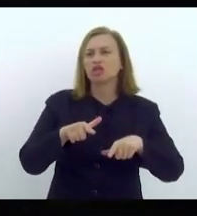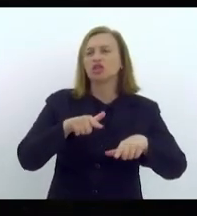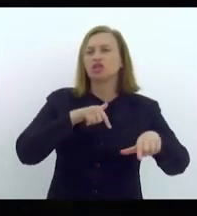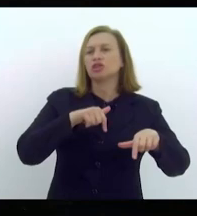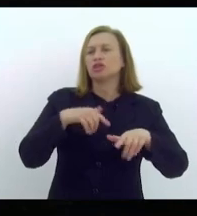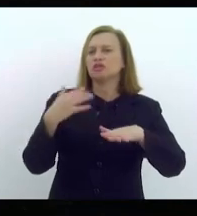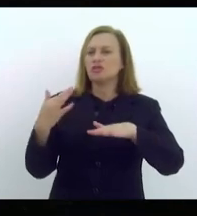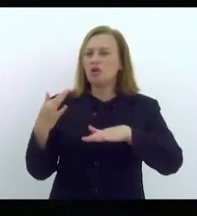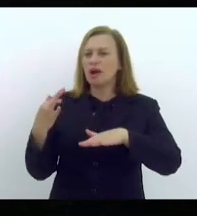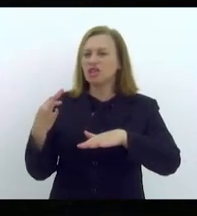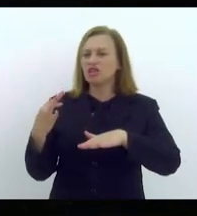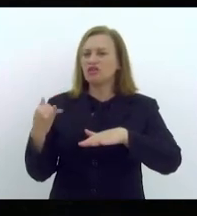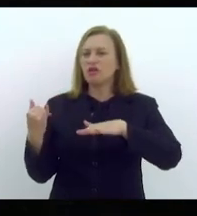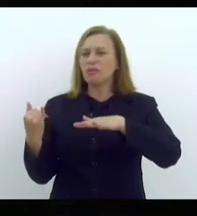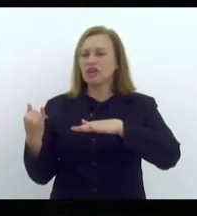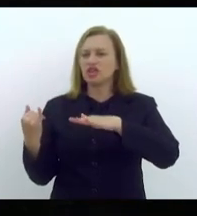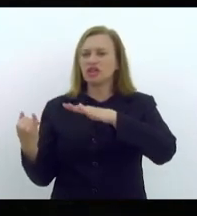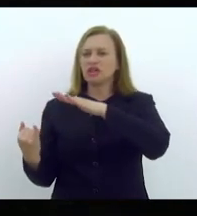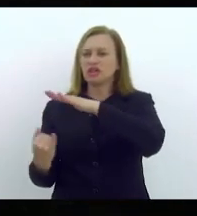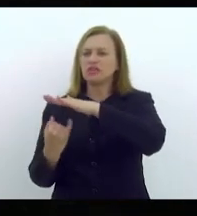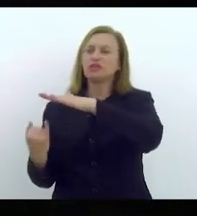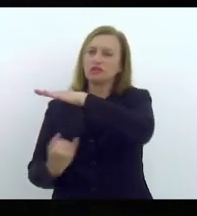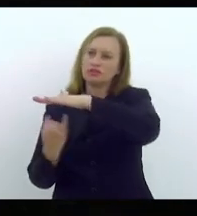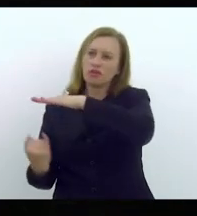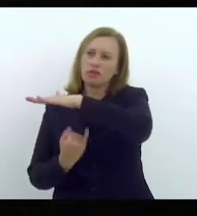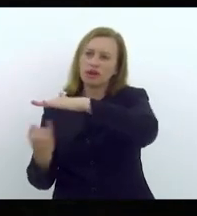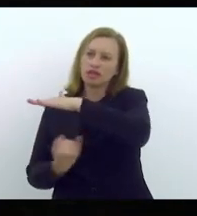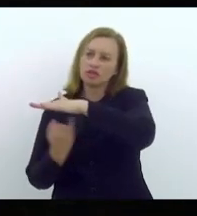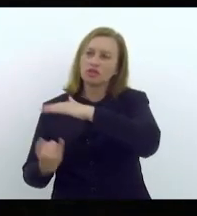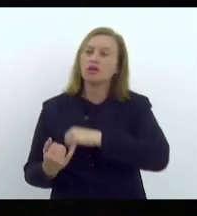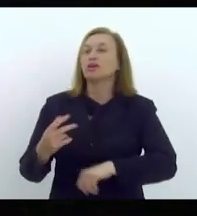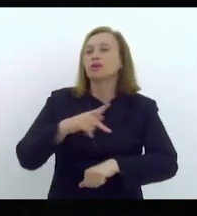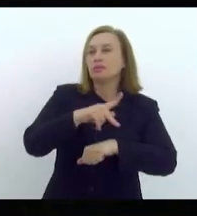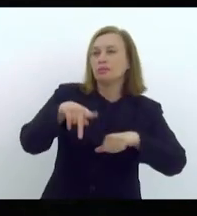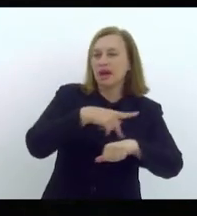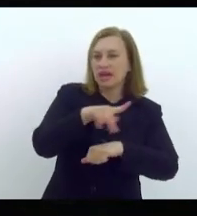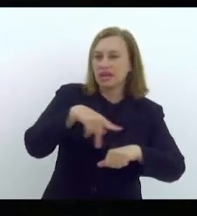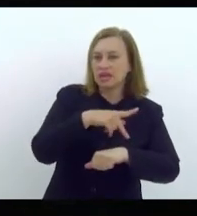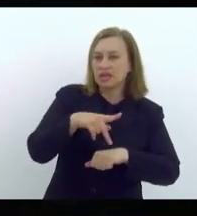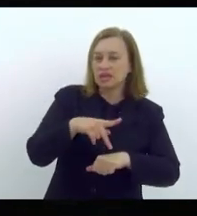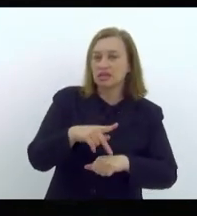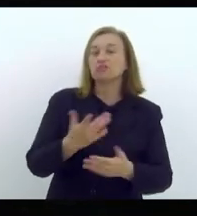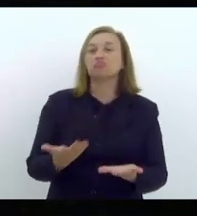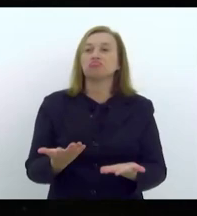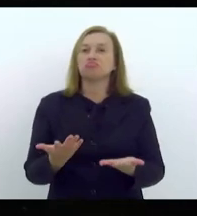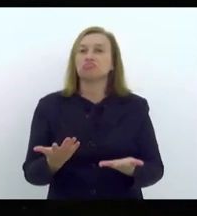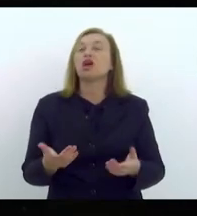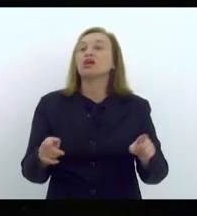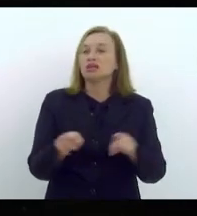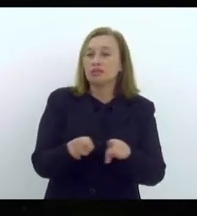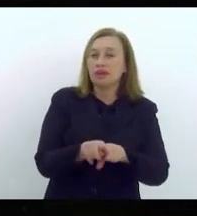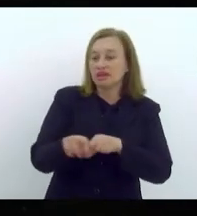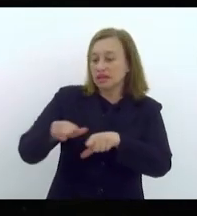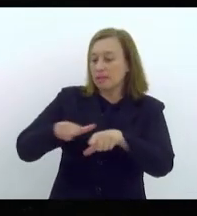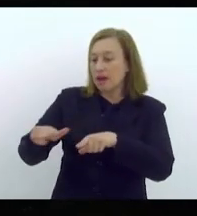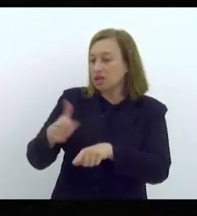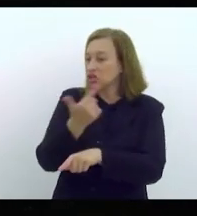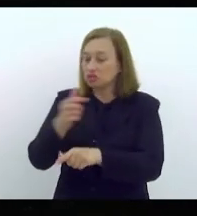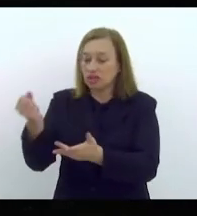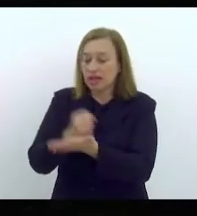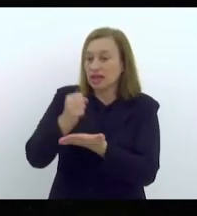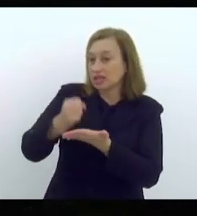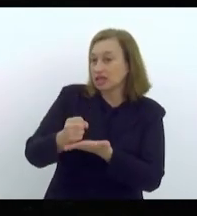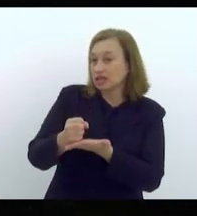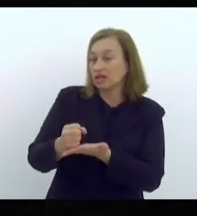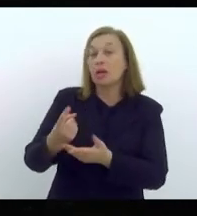% a geração de emprego em todo o país, empregos também que não são de carteira assinada, mas que geram renda para o nosso